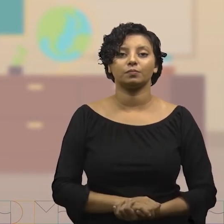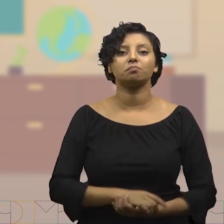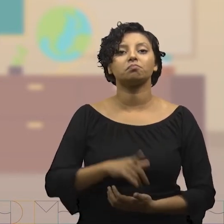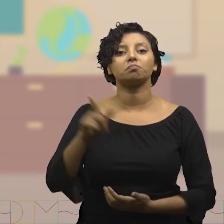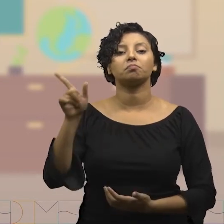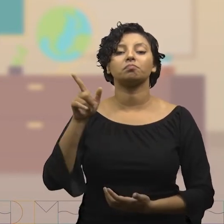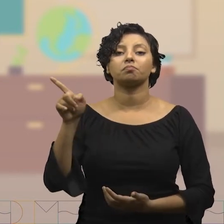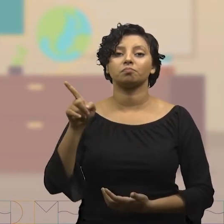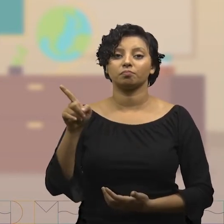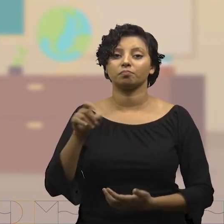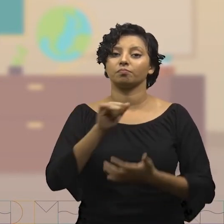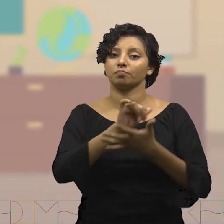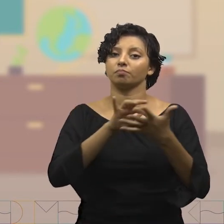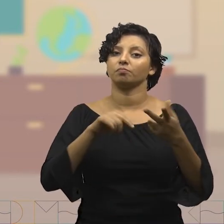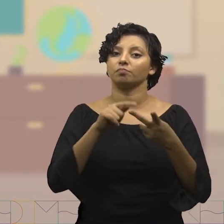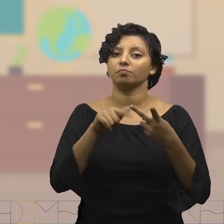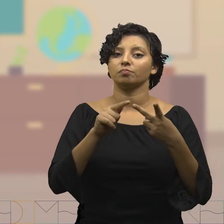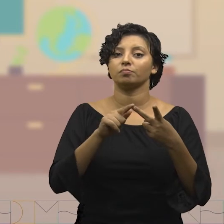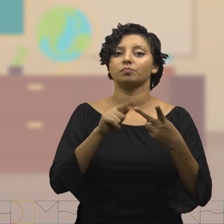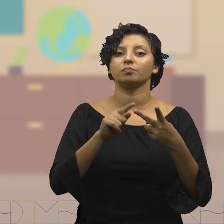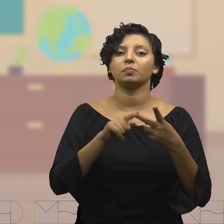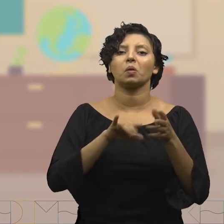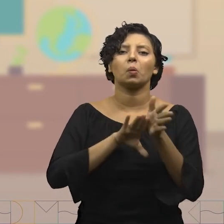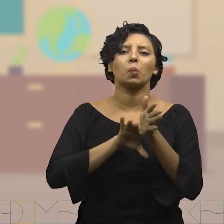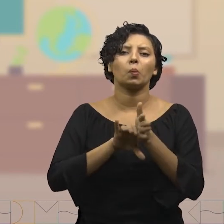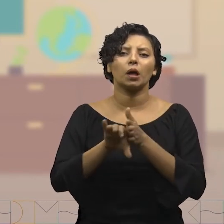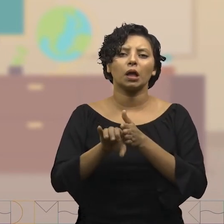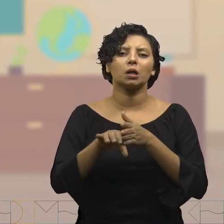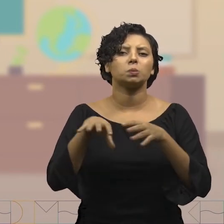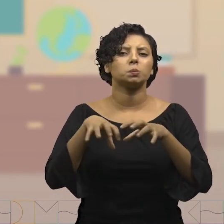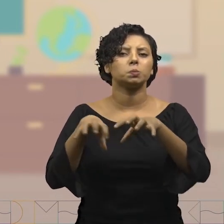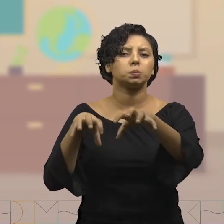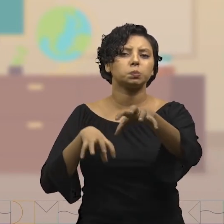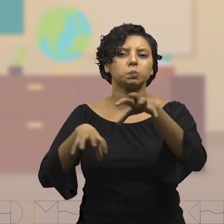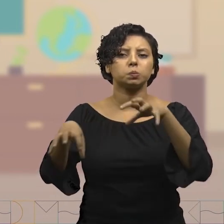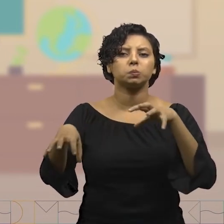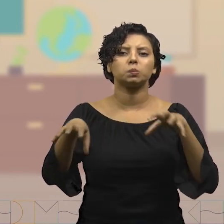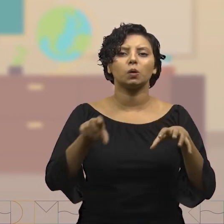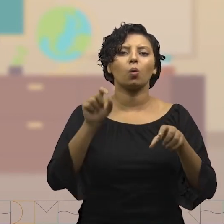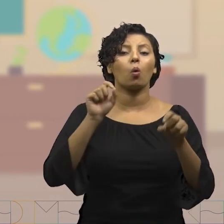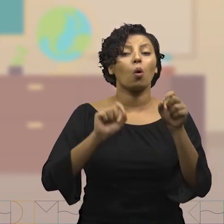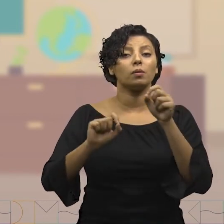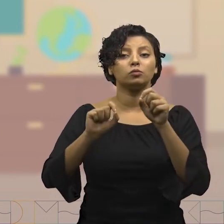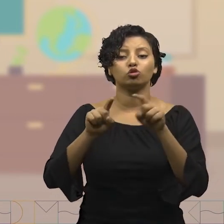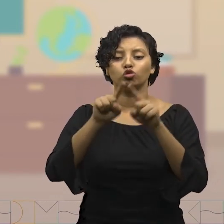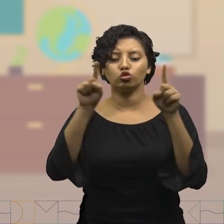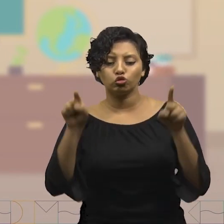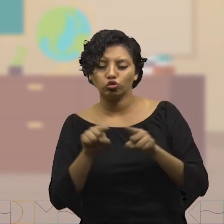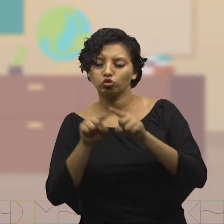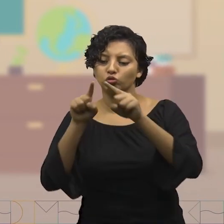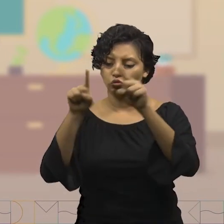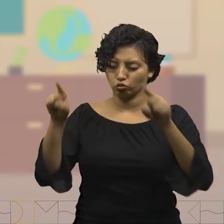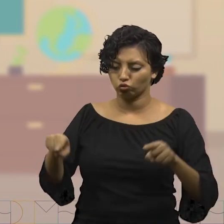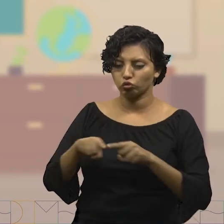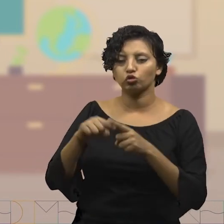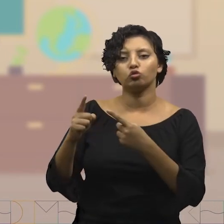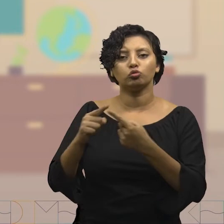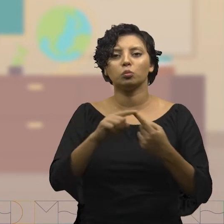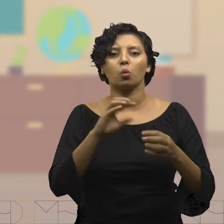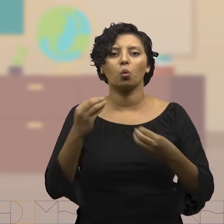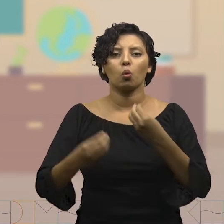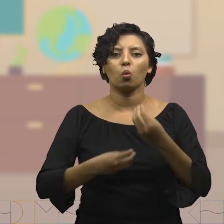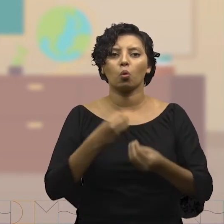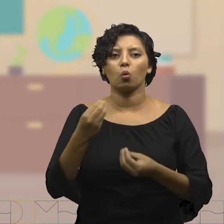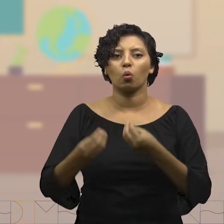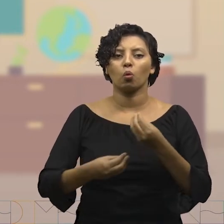Atividade número 2. As bactérias podem ser classificadas de acordo com o seu formato. Uma bactéria de formato